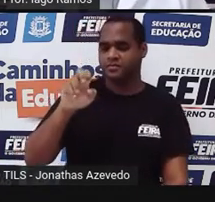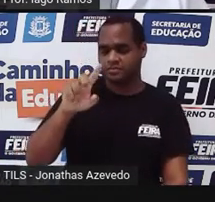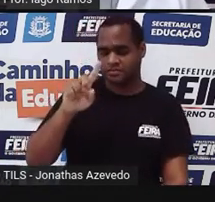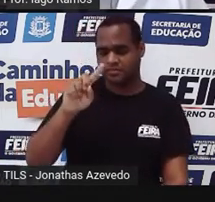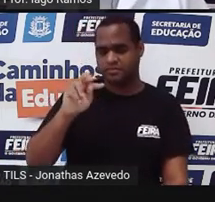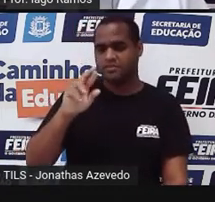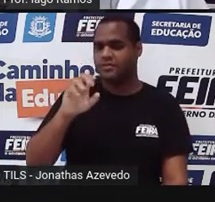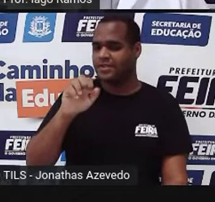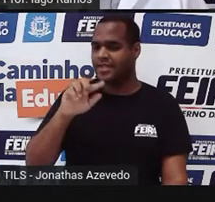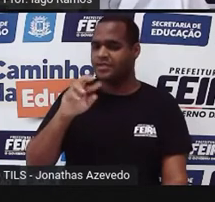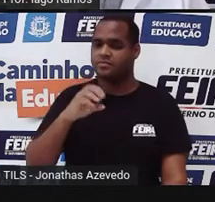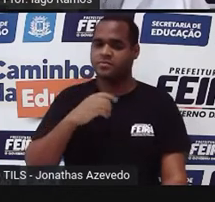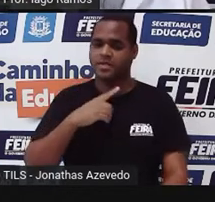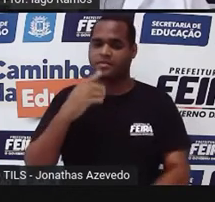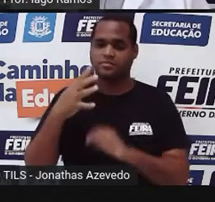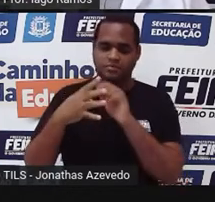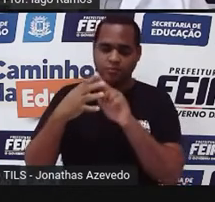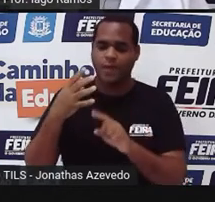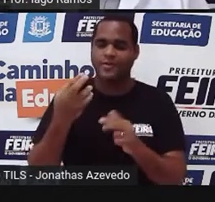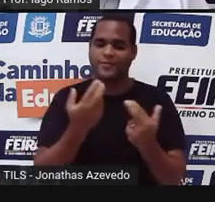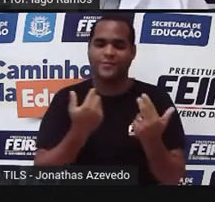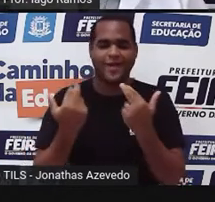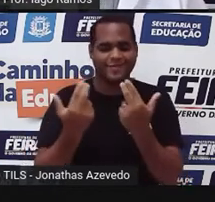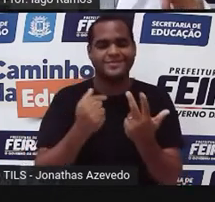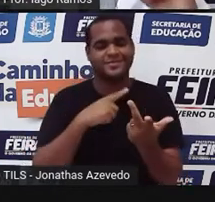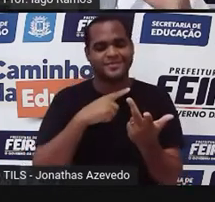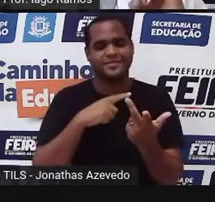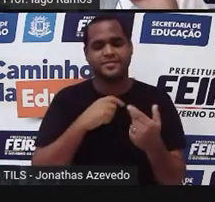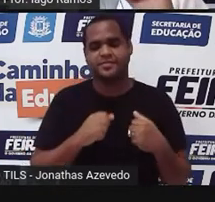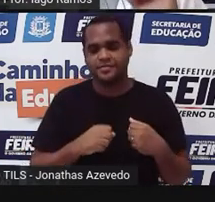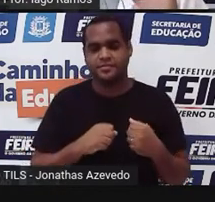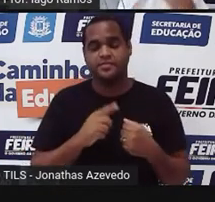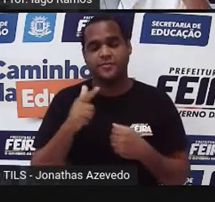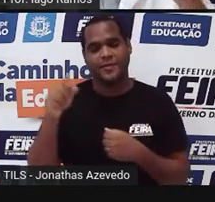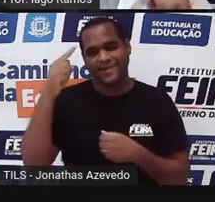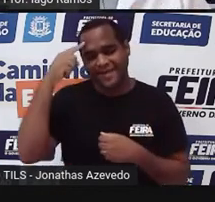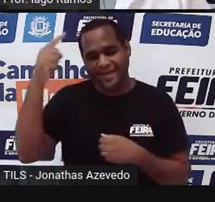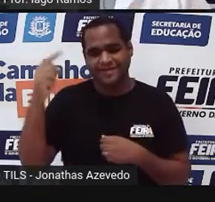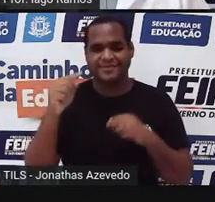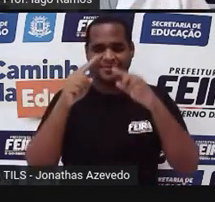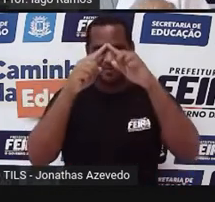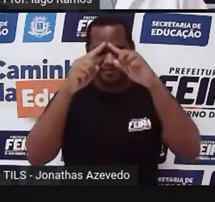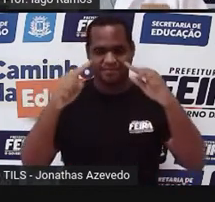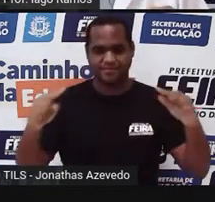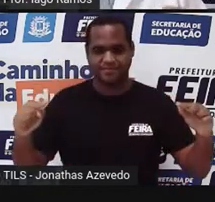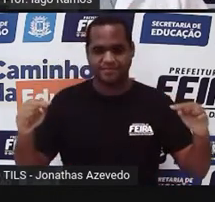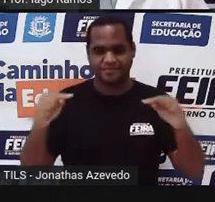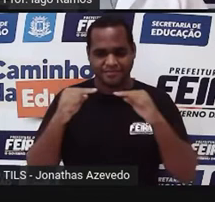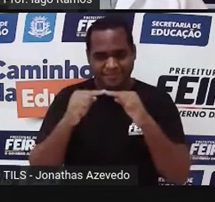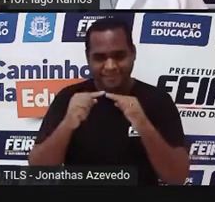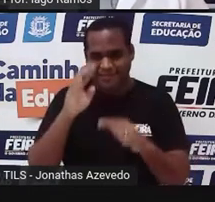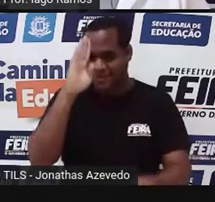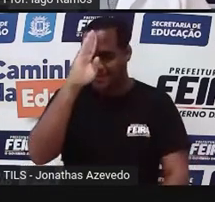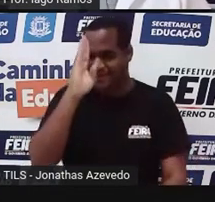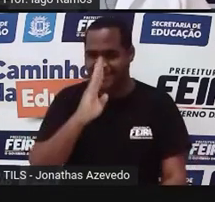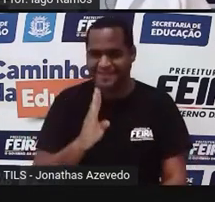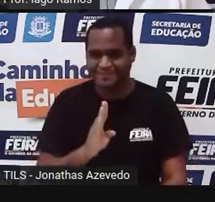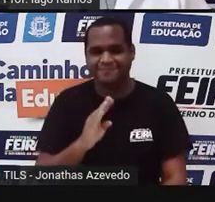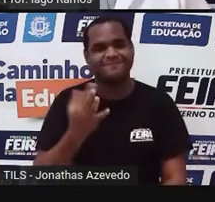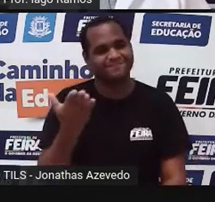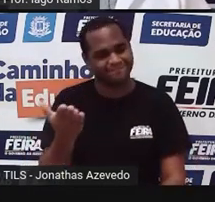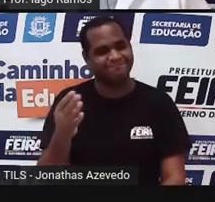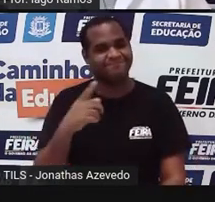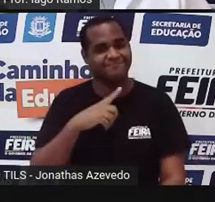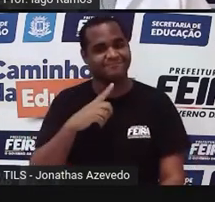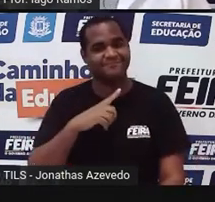lados com a mesma medida. Quer ver onde a gente vê um losango? Na bandeira do Brasil, aquela partezinha amarela é o